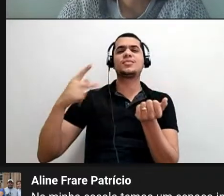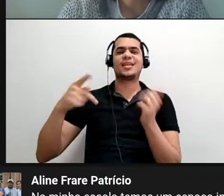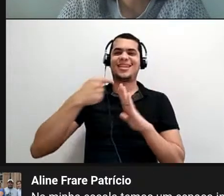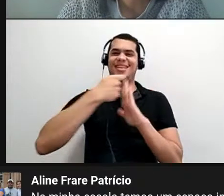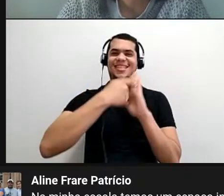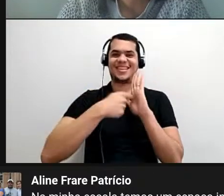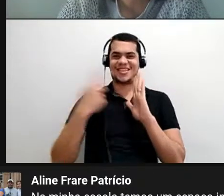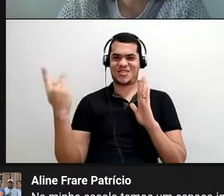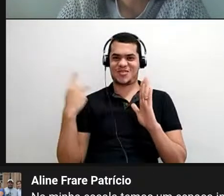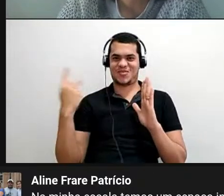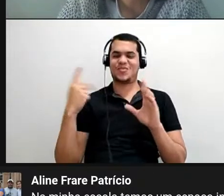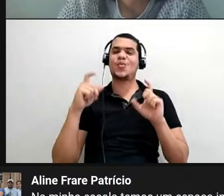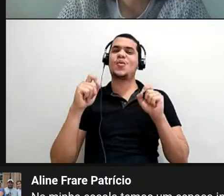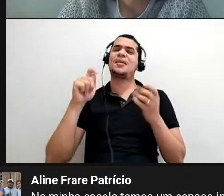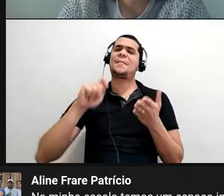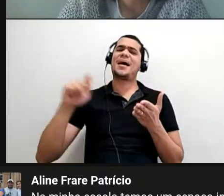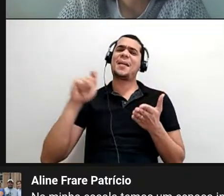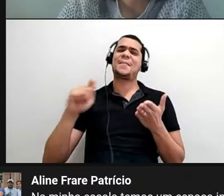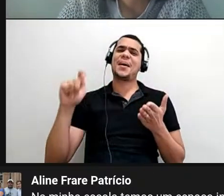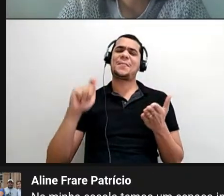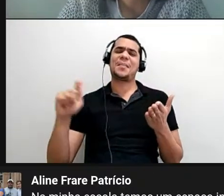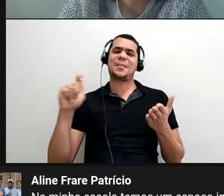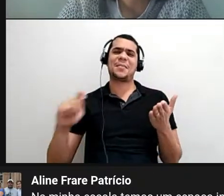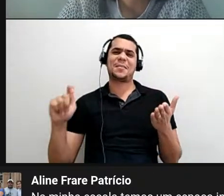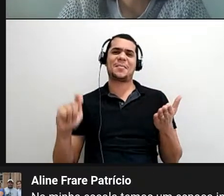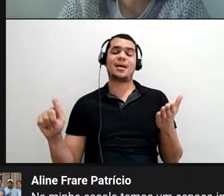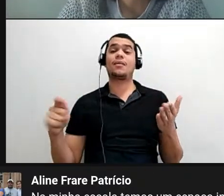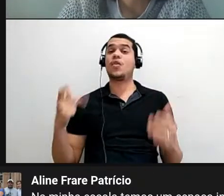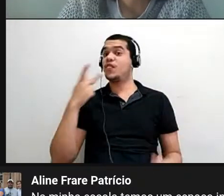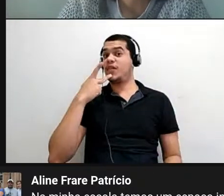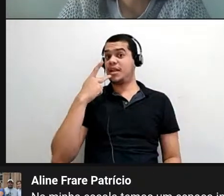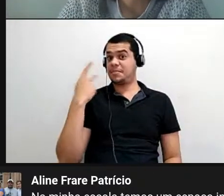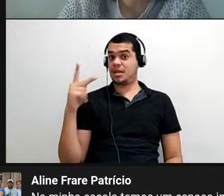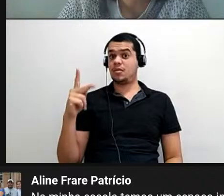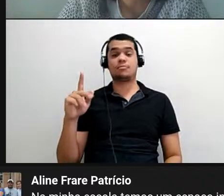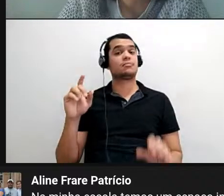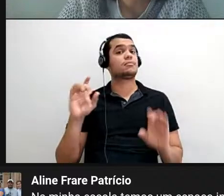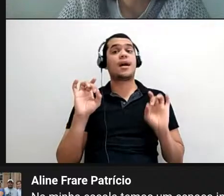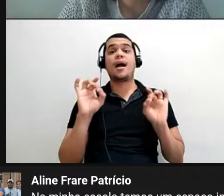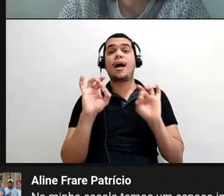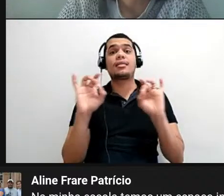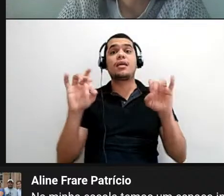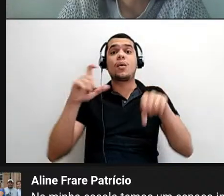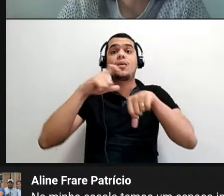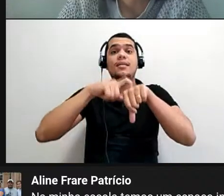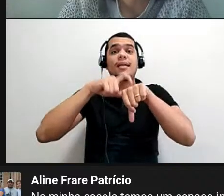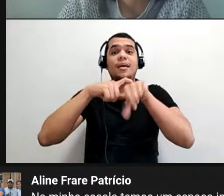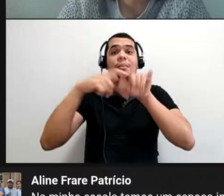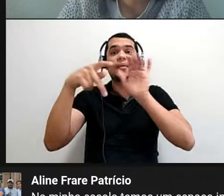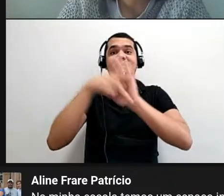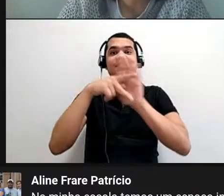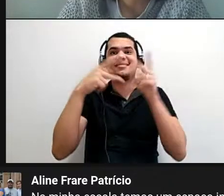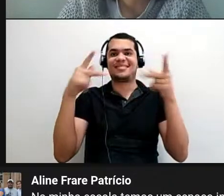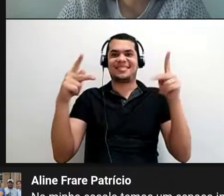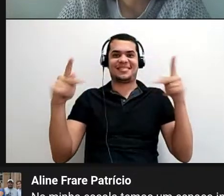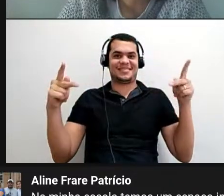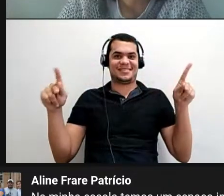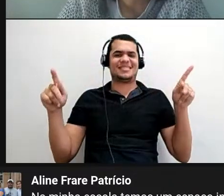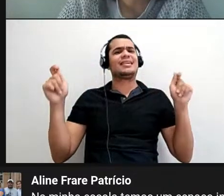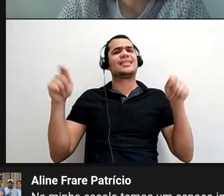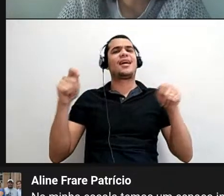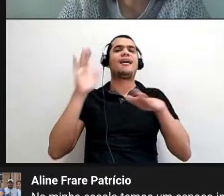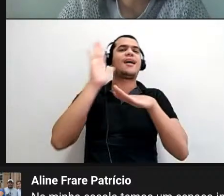escrevendo junto e eu falei para ela, é isso aí, cada um no seu ritmo e só que a gente pode se ajudar,